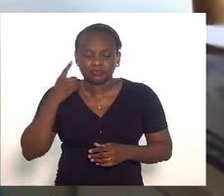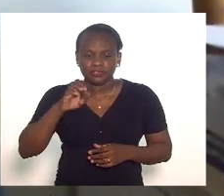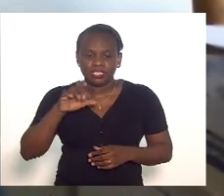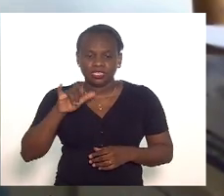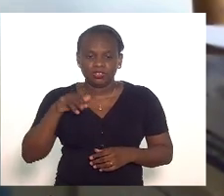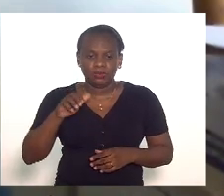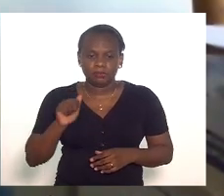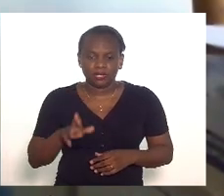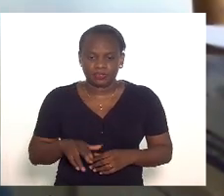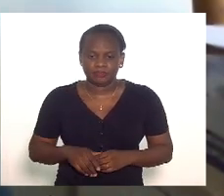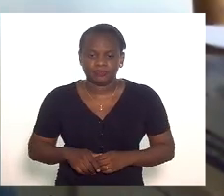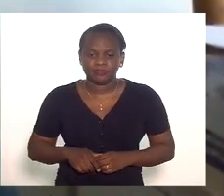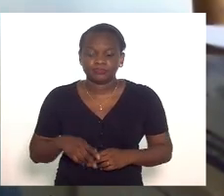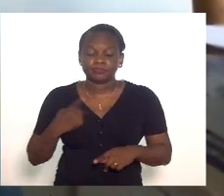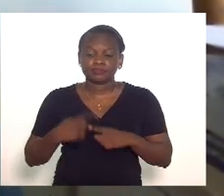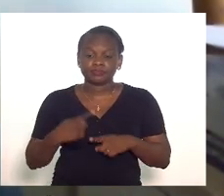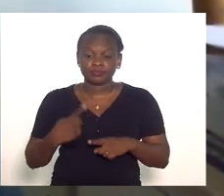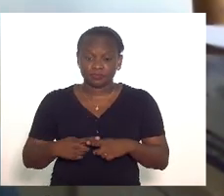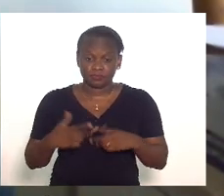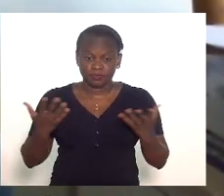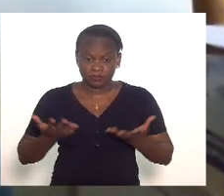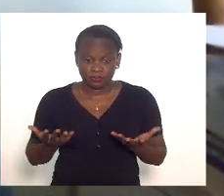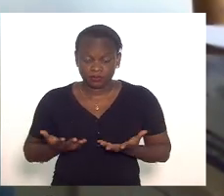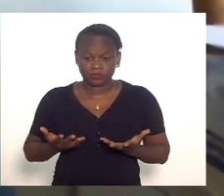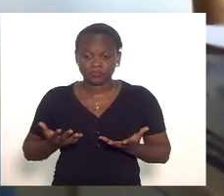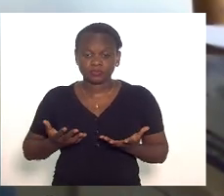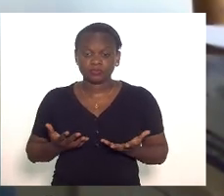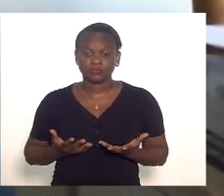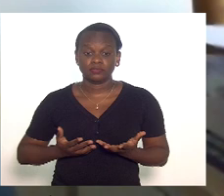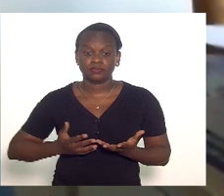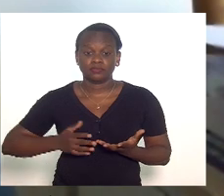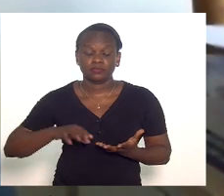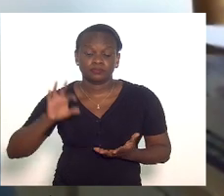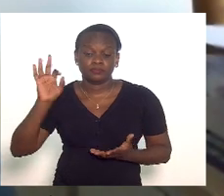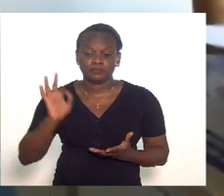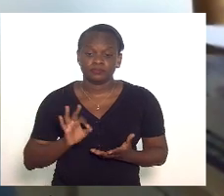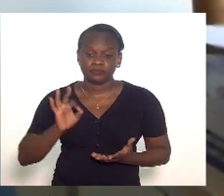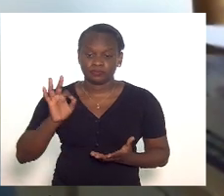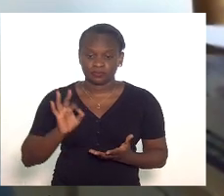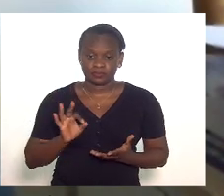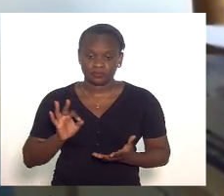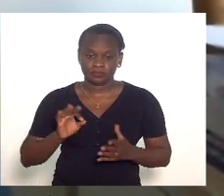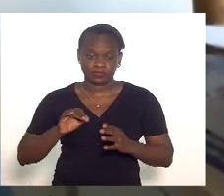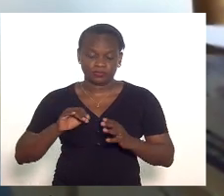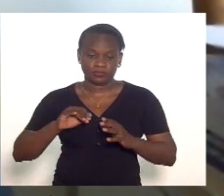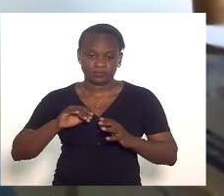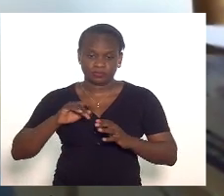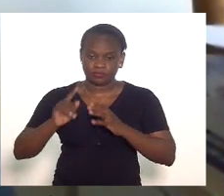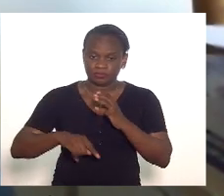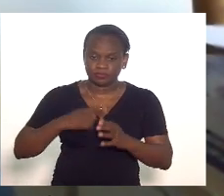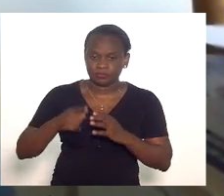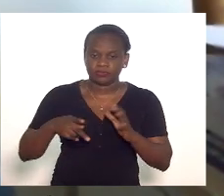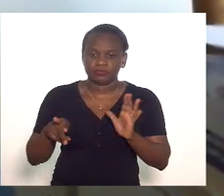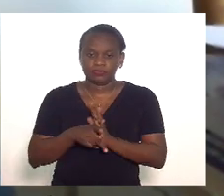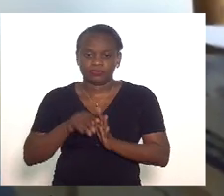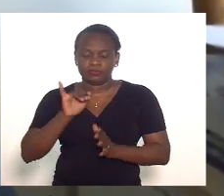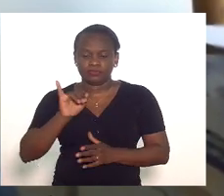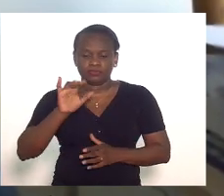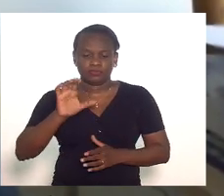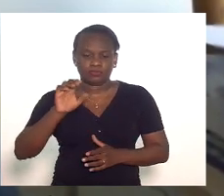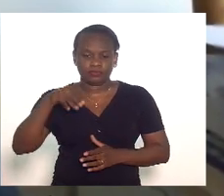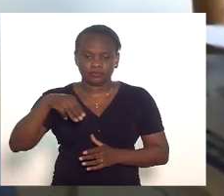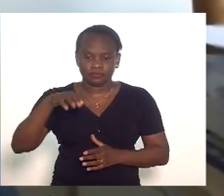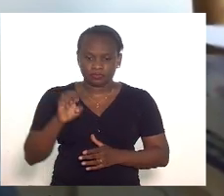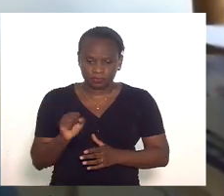porque hoje o percentual global do ICMS